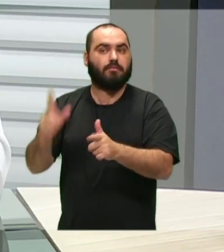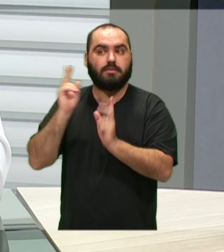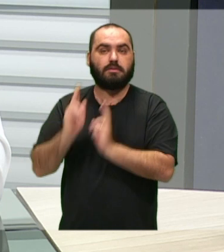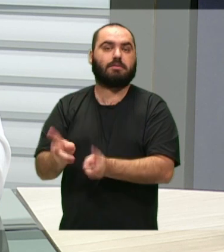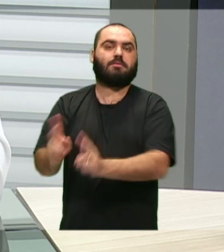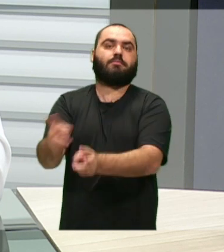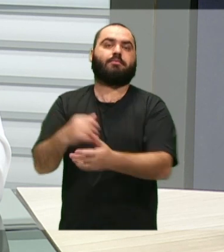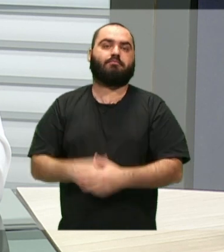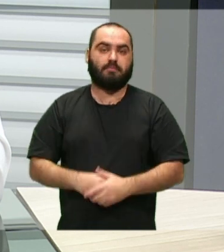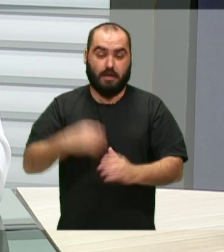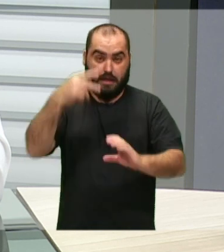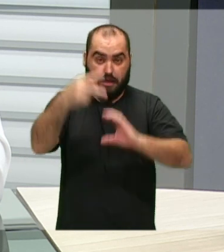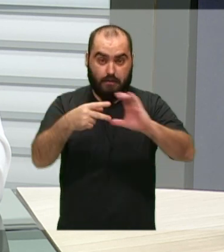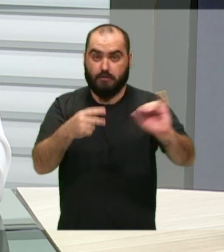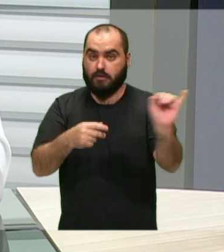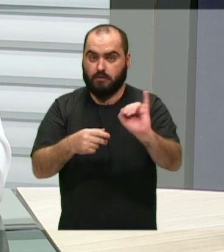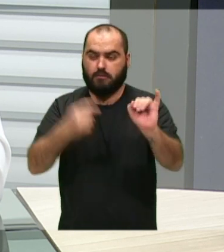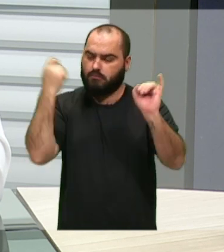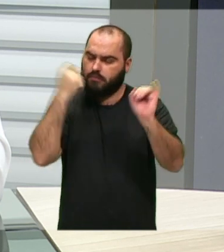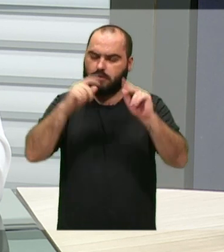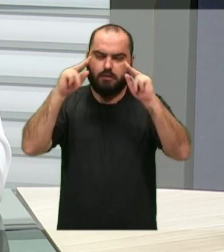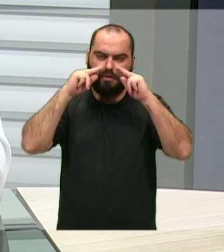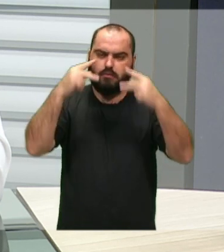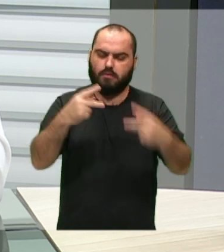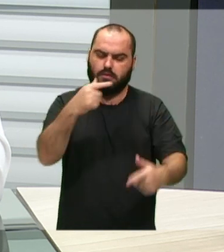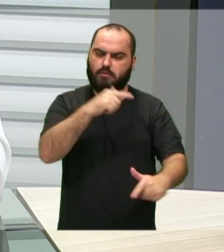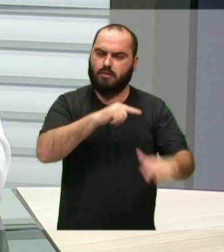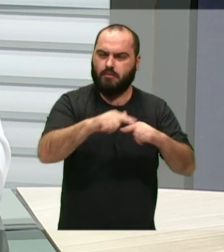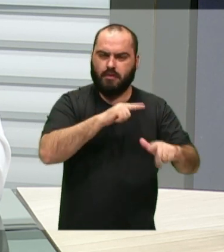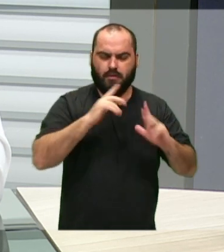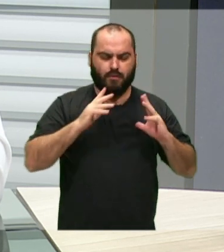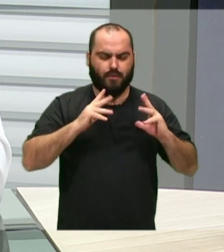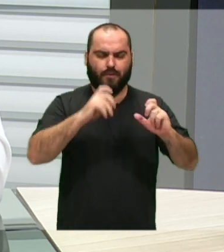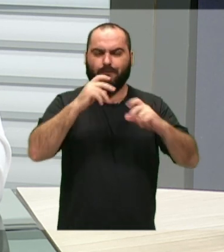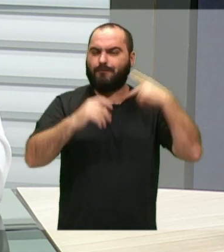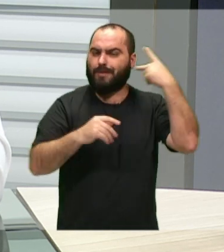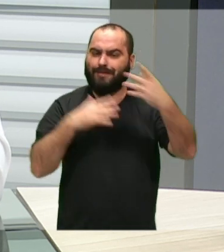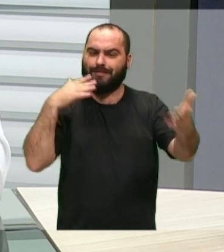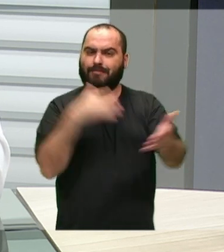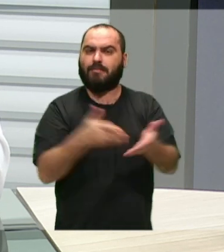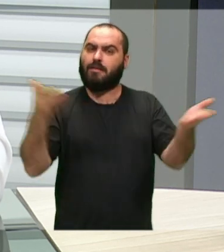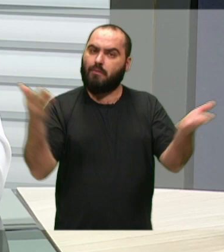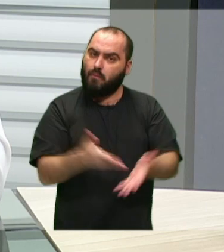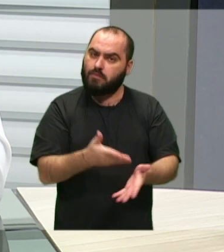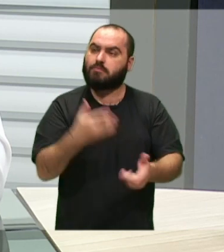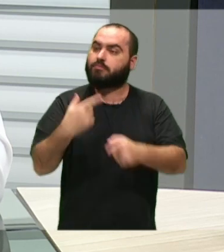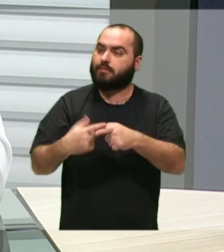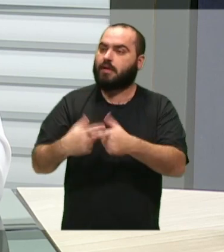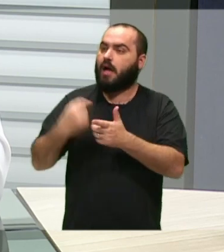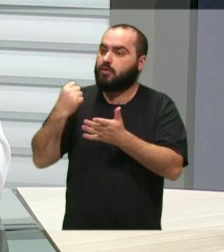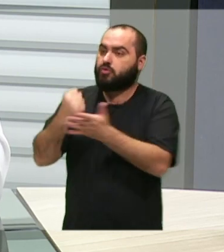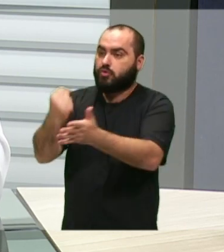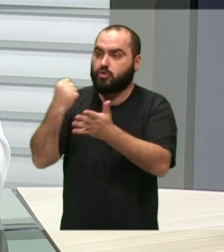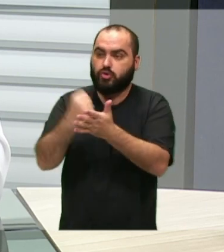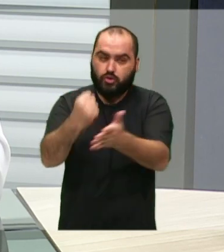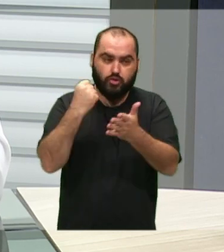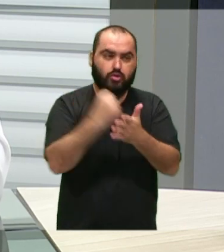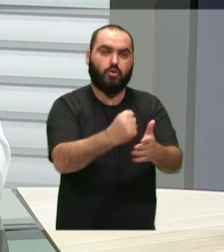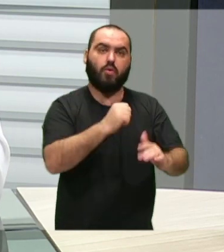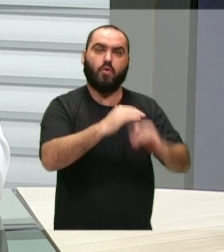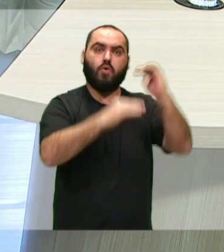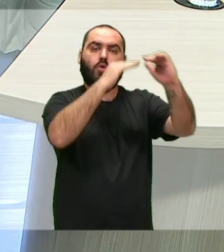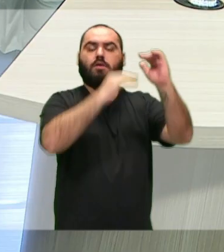história, há de a gente enaltecer e reconhecer o trabalho de todos os vereadores dessa instituição que contribuiu muito para o desenvolvimento de Itajaí.